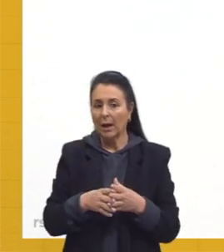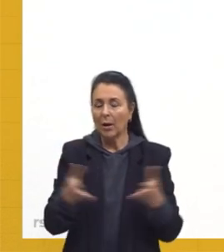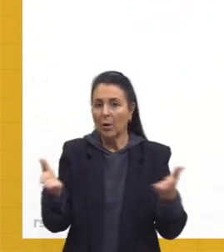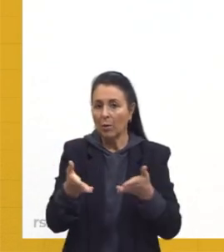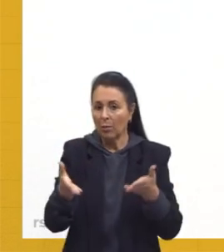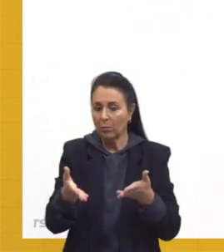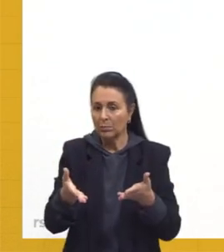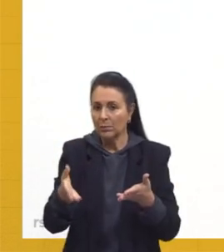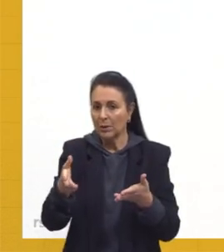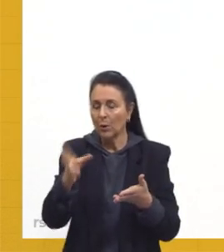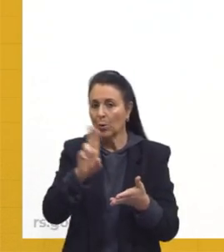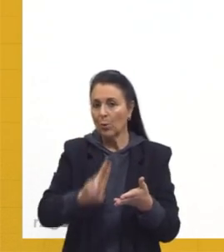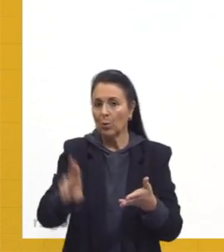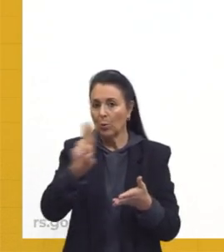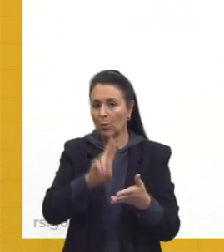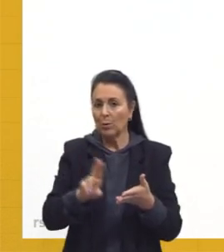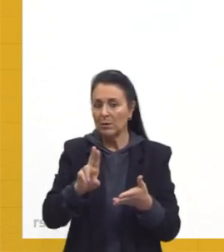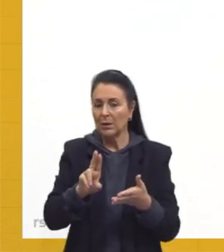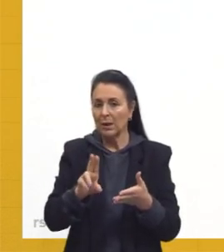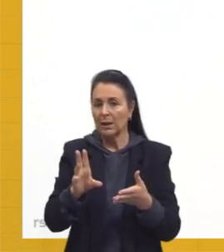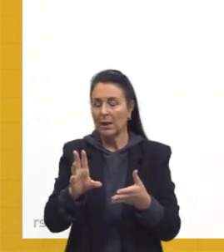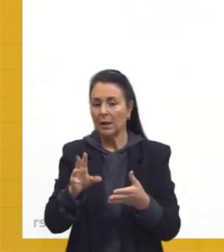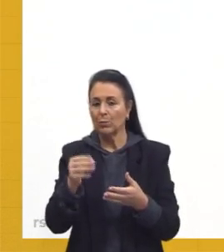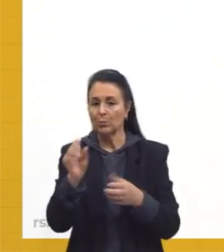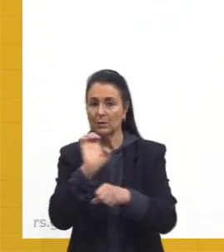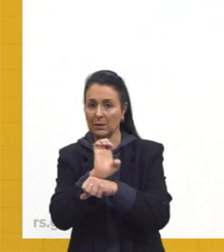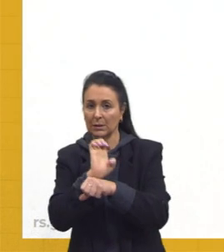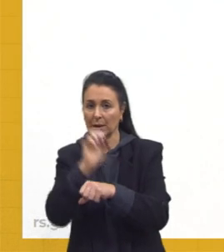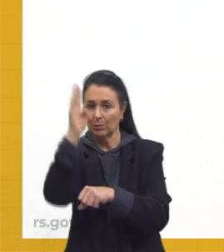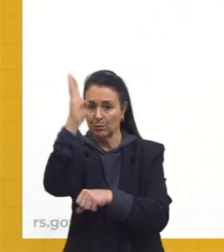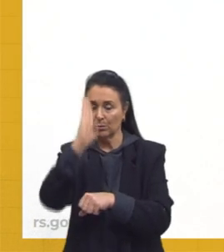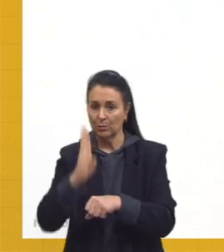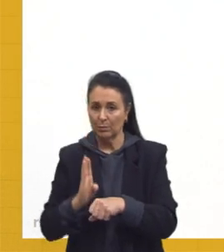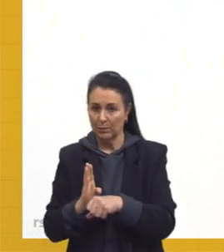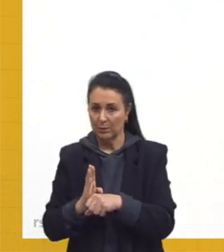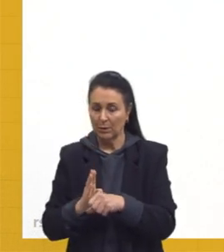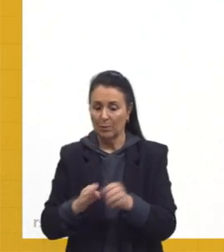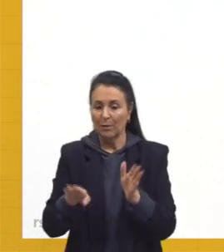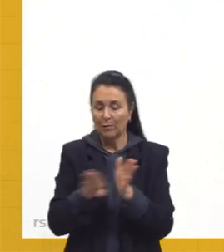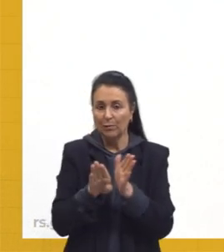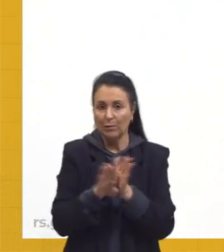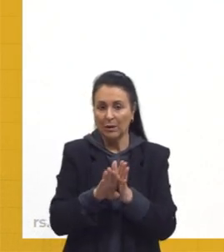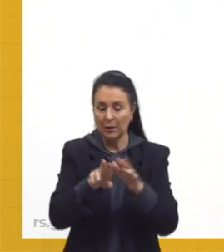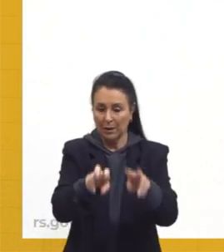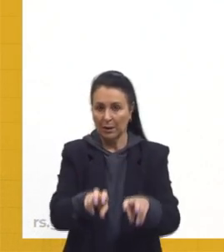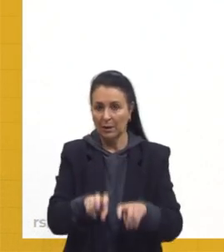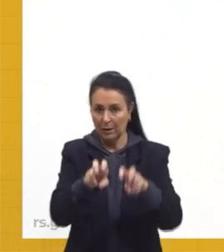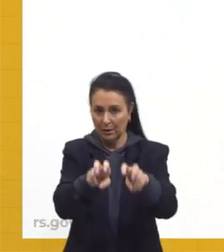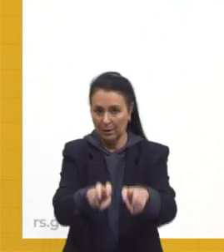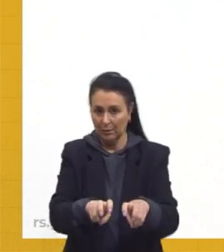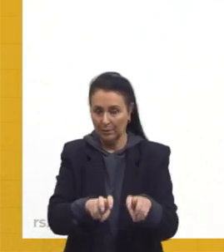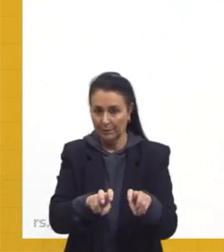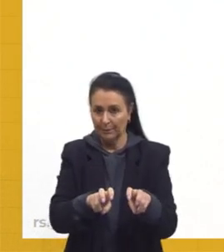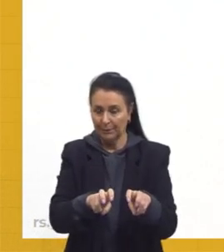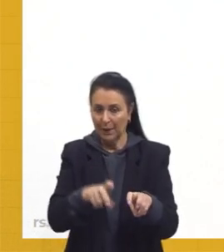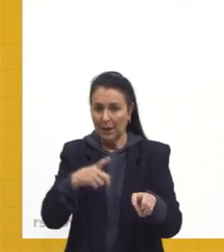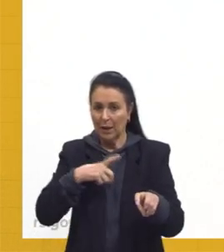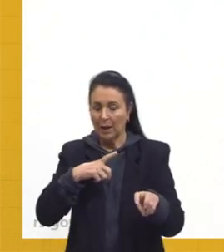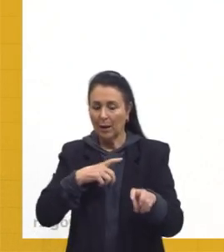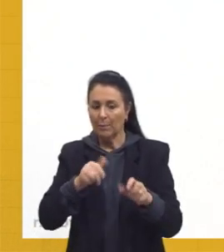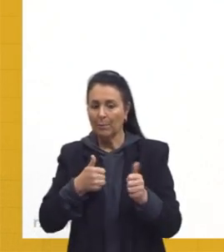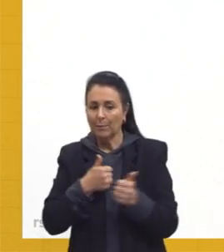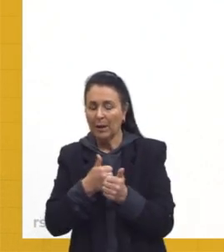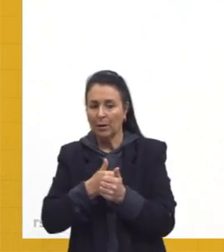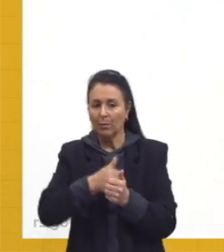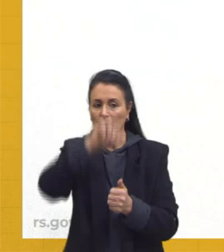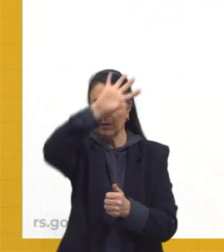fronteira agrícola que nós temos no Brasil, certo? Nós chegamos aqui nessa, nas portas ali da Amazônia, não